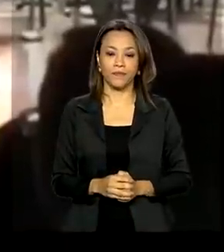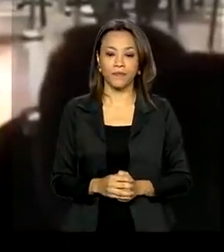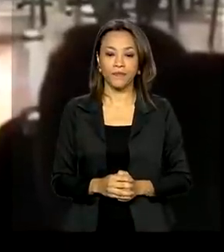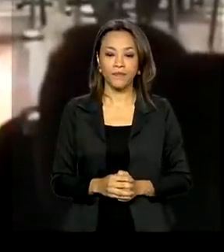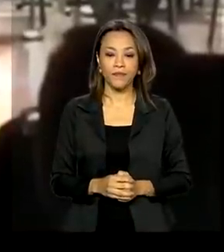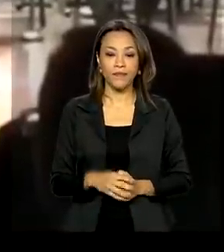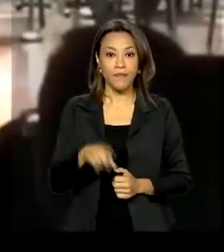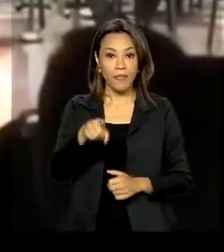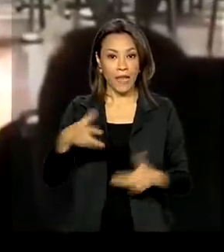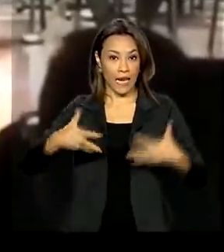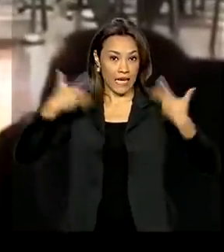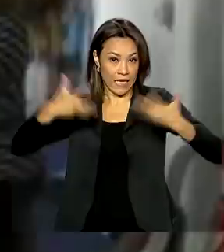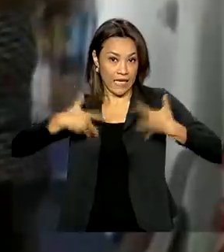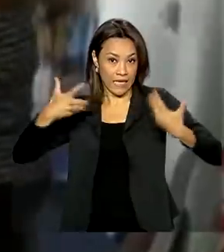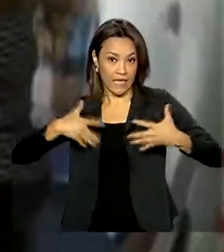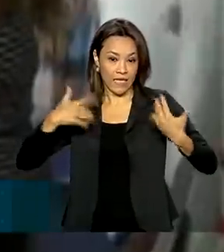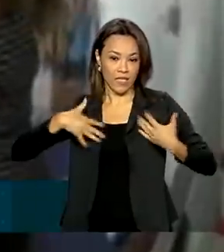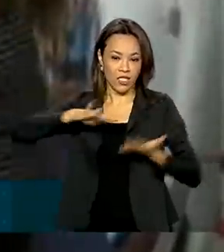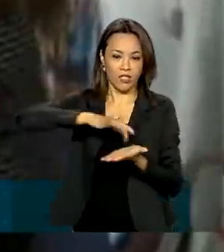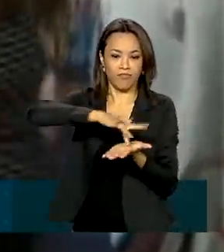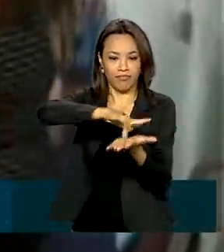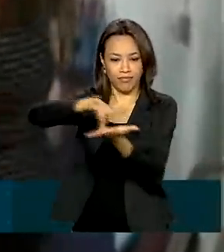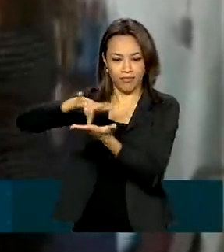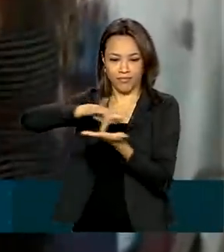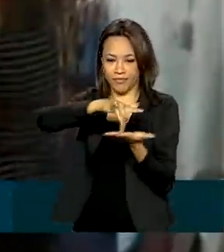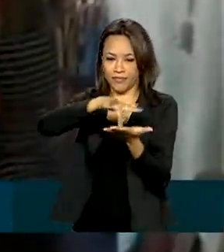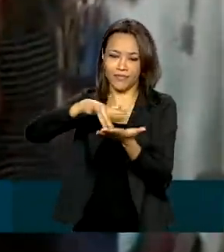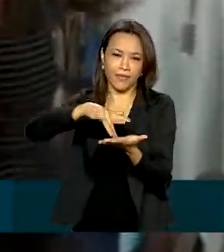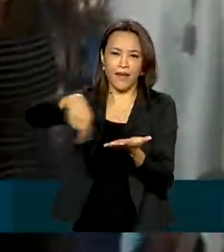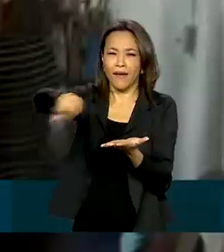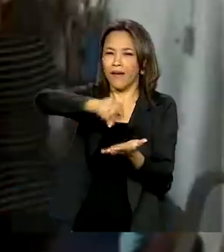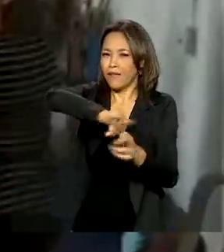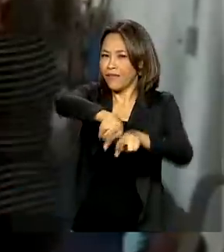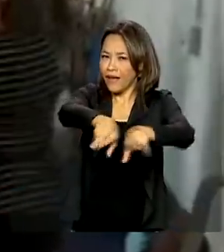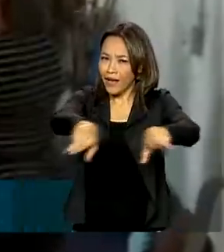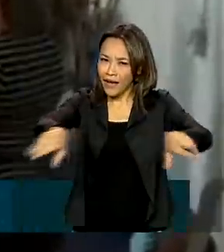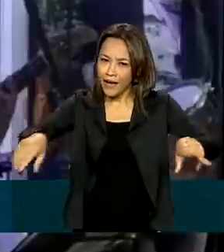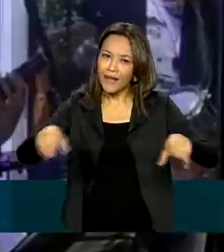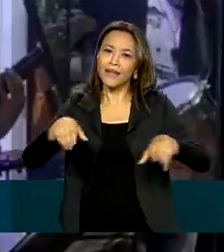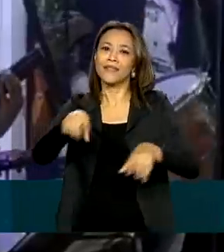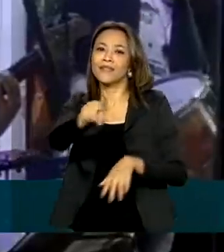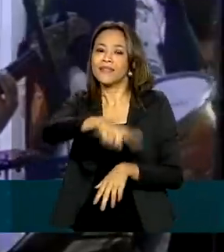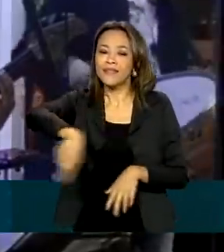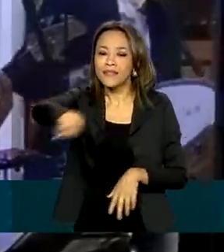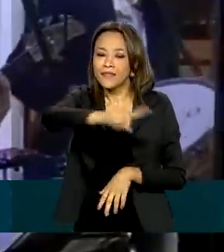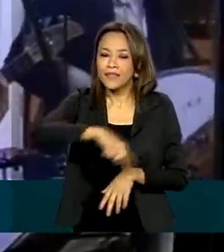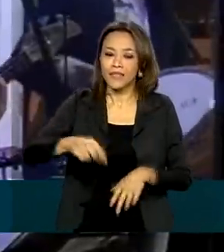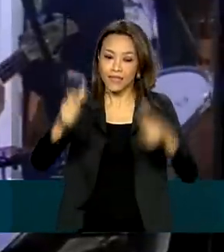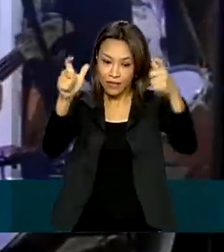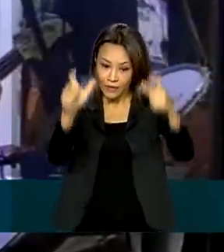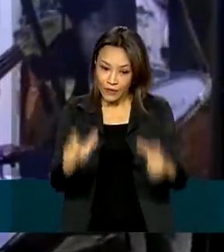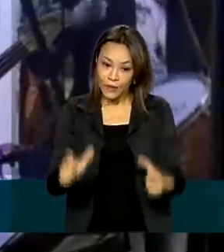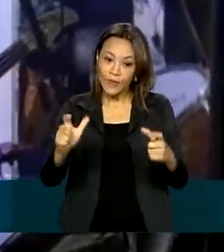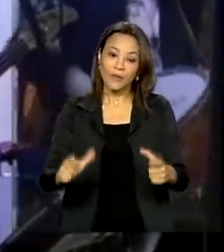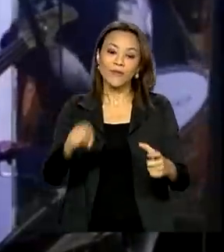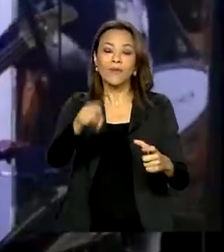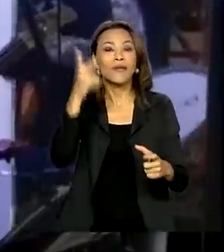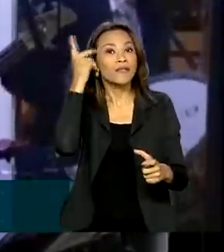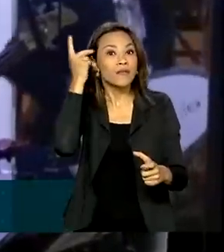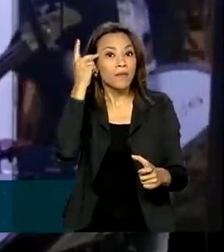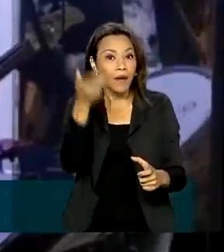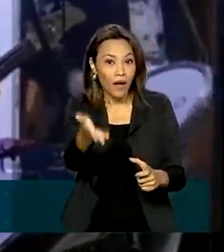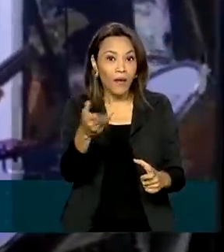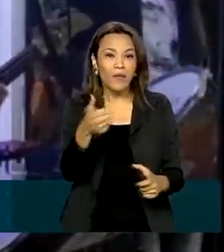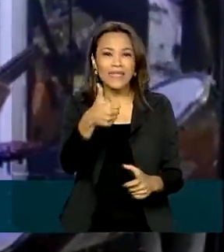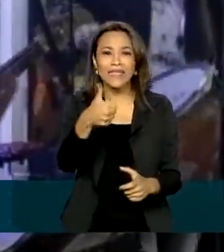A alegria de dançar é o que reúne dezenas de estudantes na Casa de Culturas Azul, em Guarulhos, São Paulo,